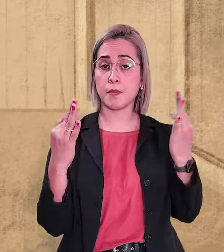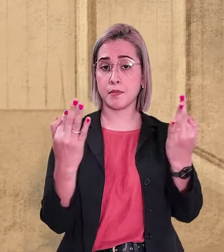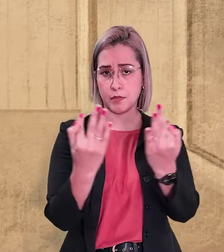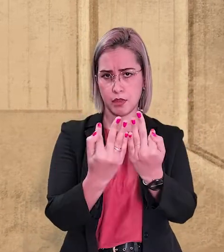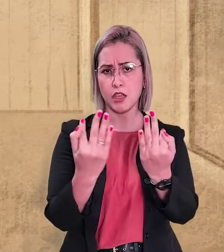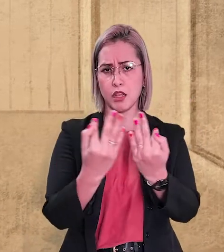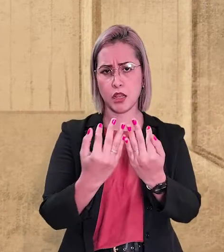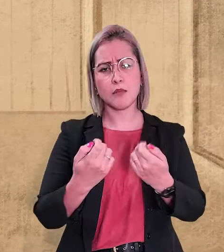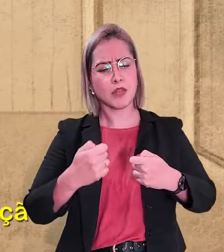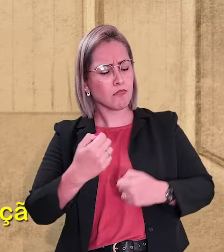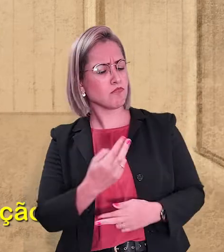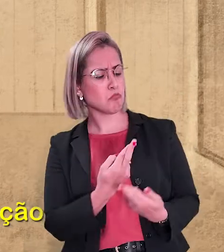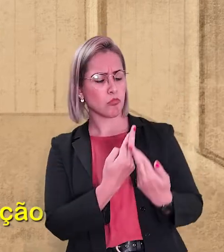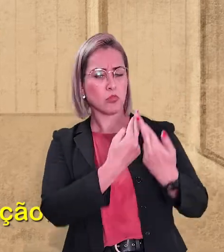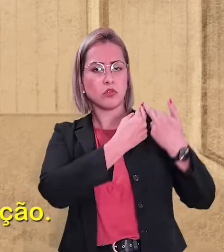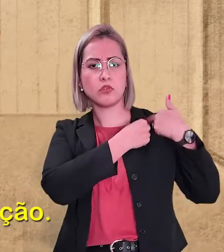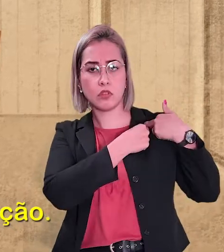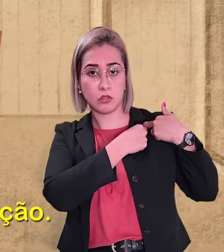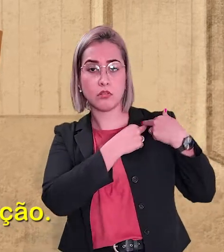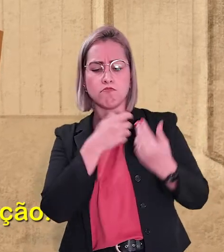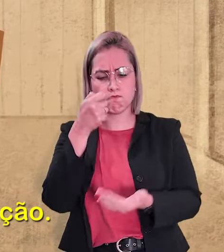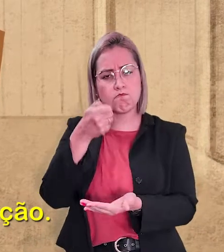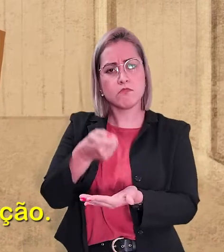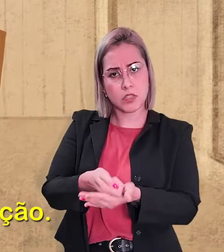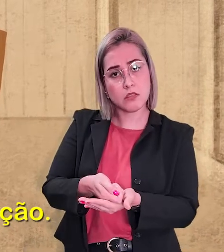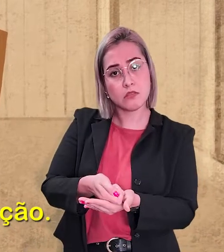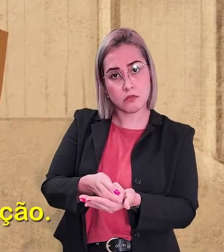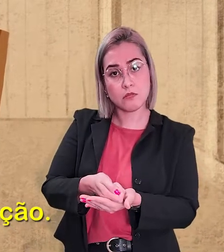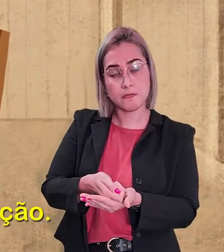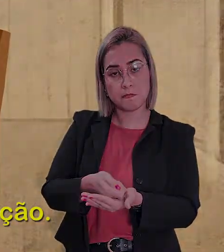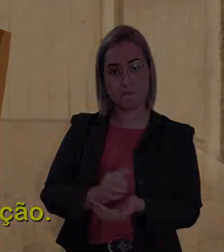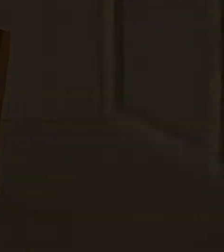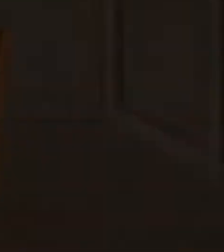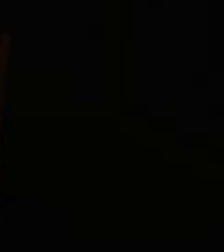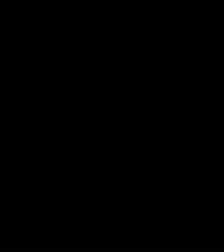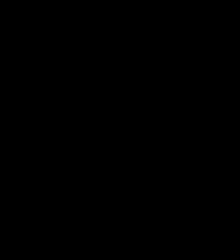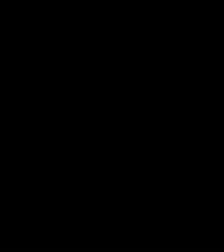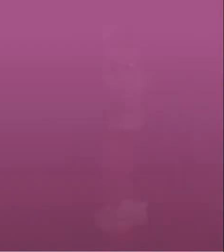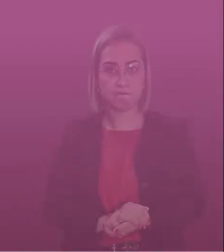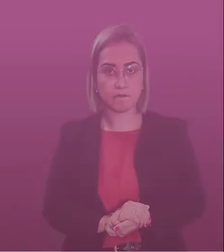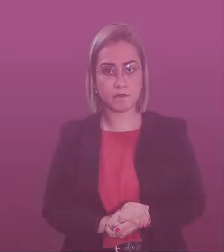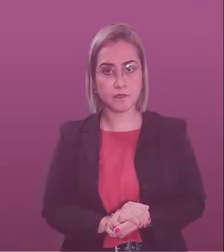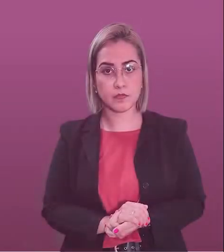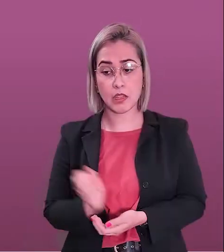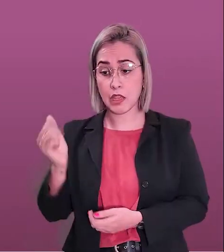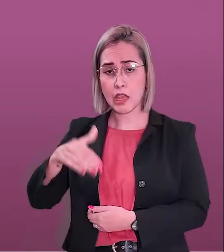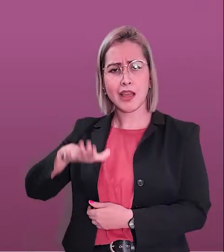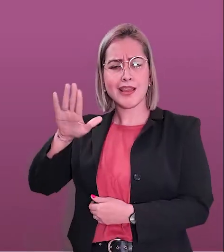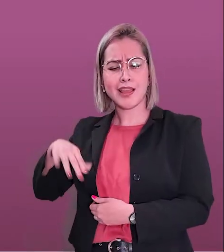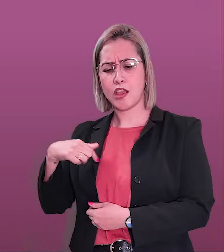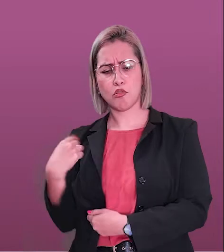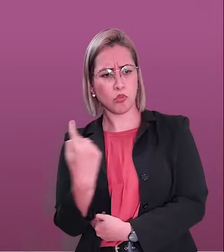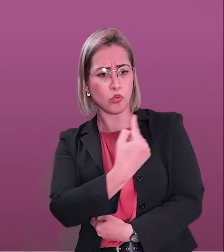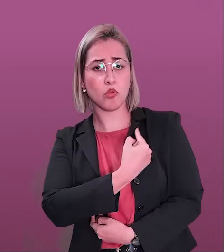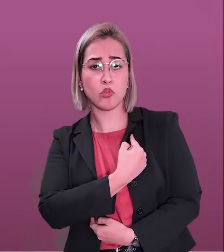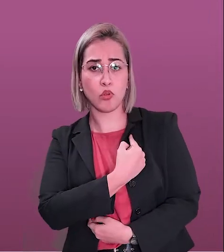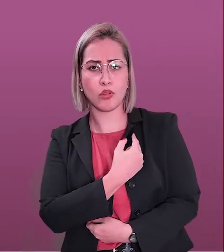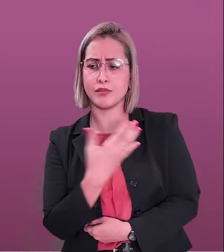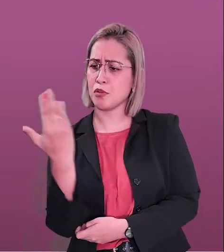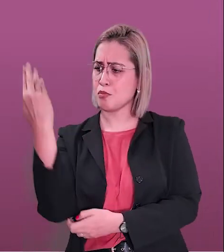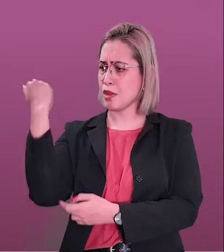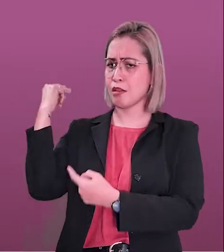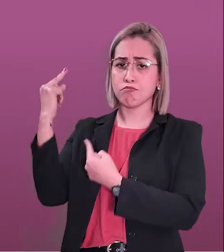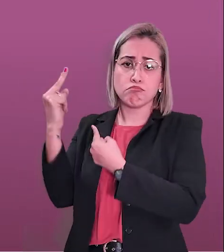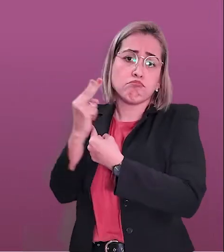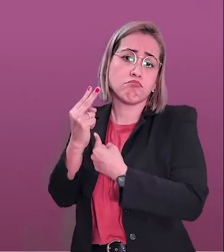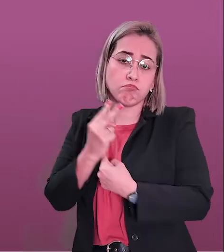nossos familiares é a nossa grande responsabilidade e obrigação. Quem estamos sendo para